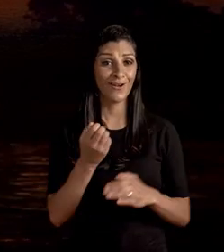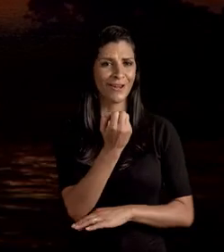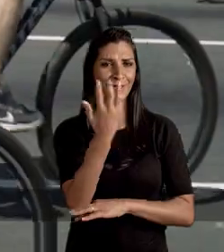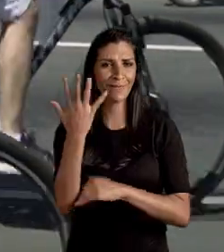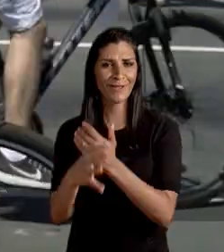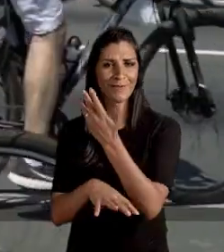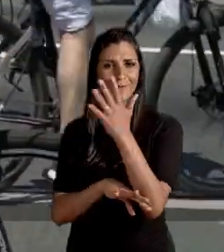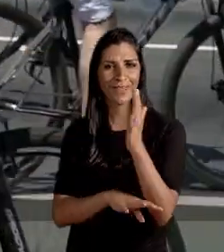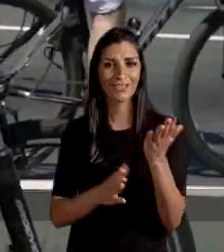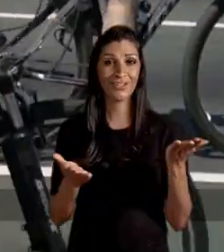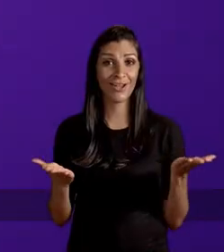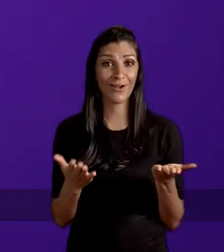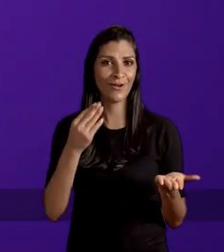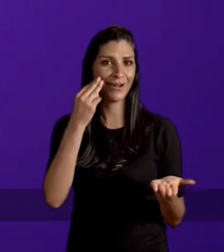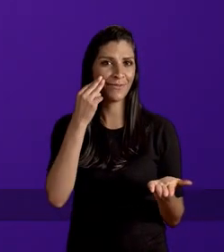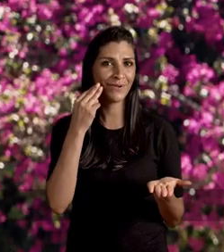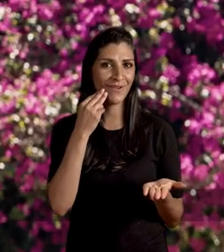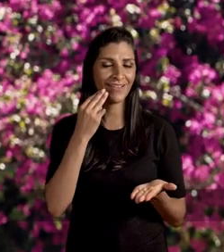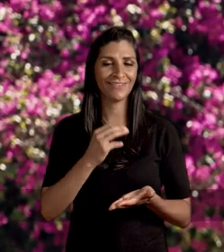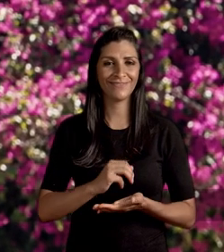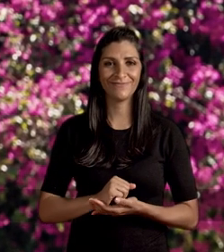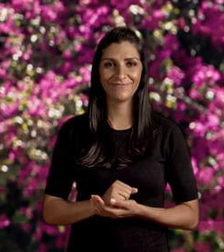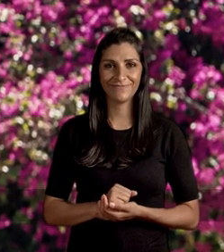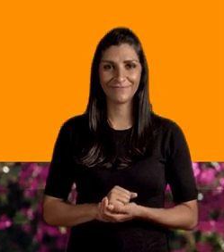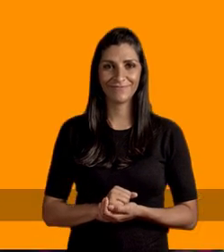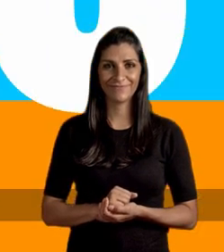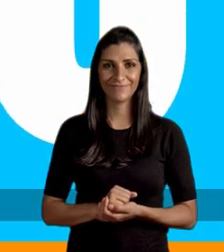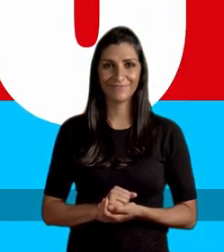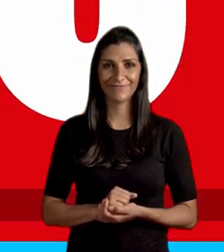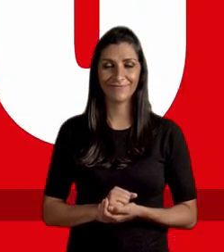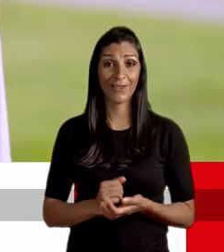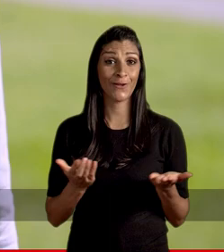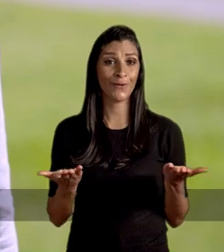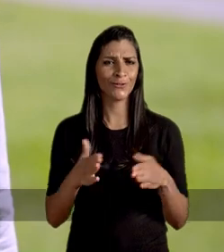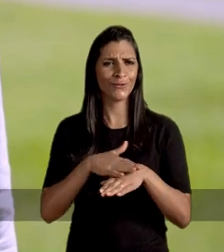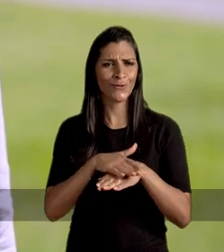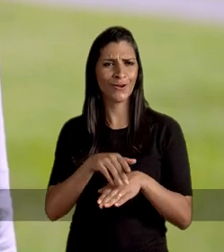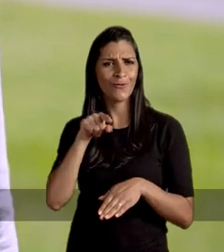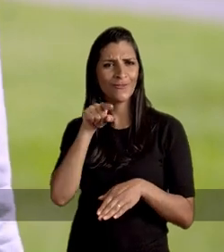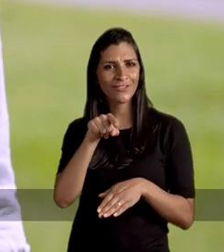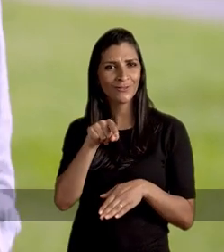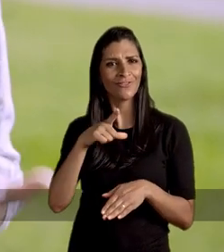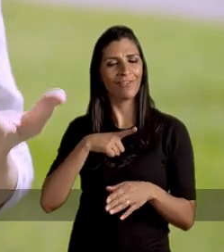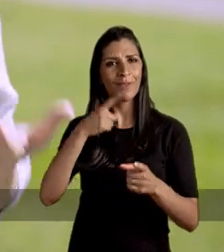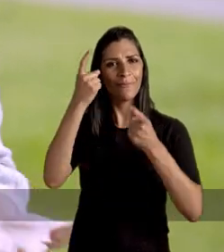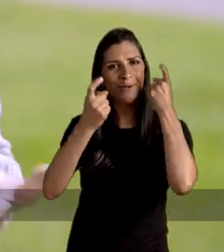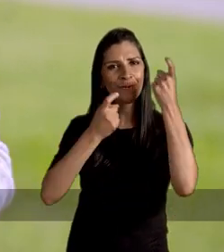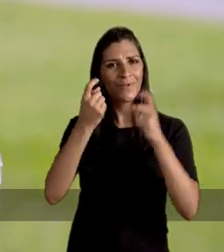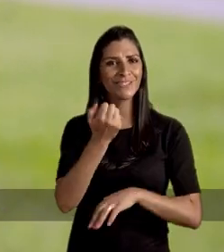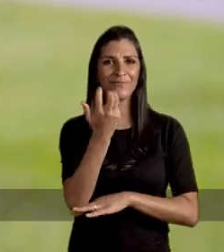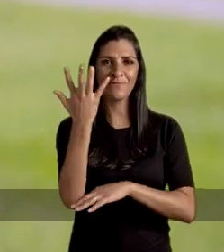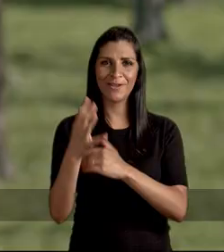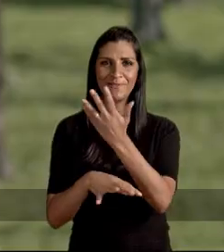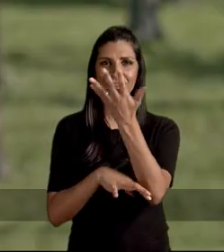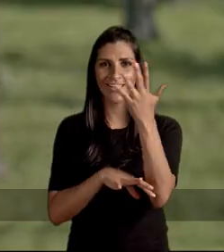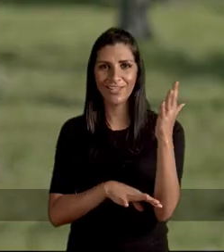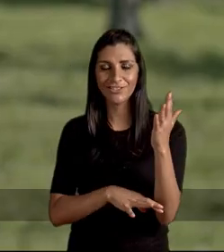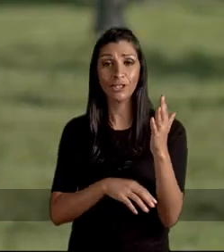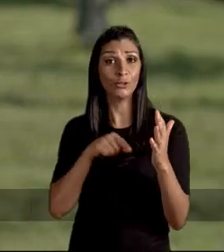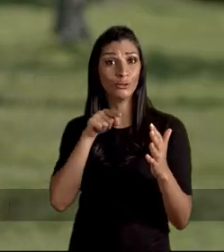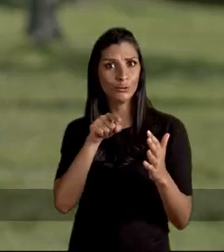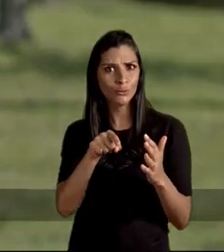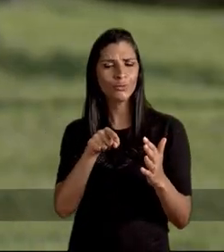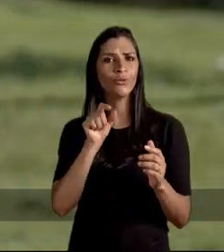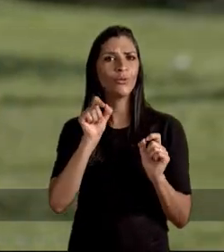Agora é meio ambiente. Agora é Manuela. Manu! Hoje eu quero falar contigo que se preocupa com o meio ambiente.